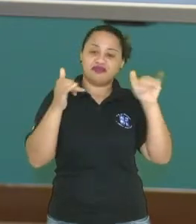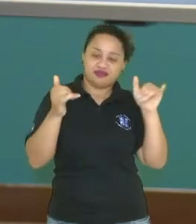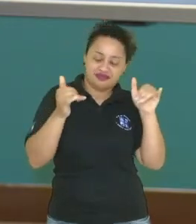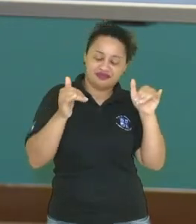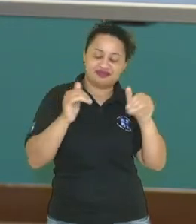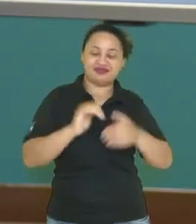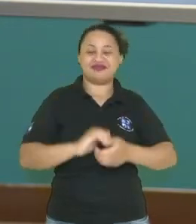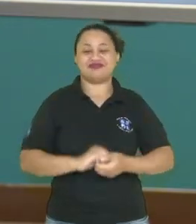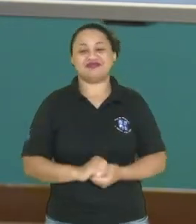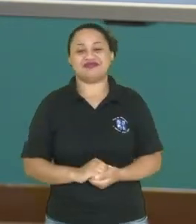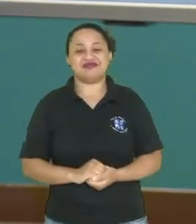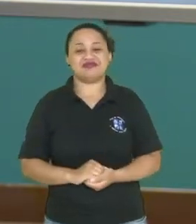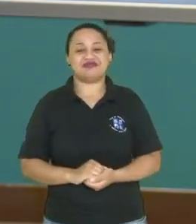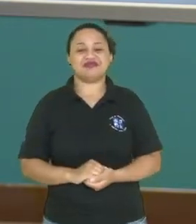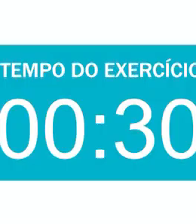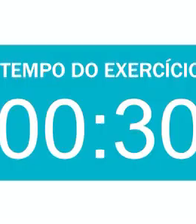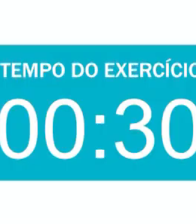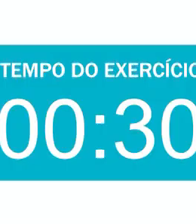Até daqui a pouquinho.